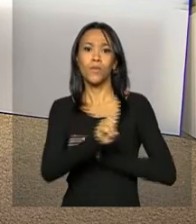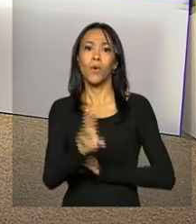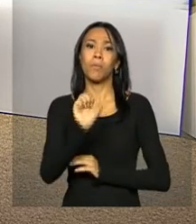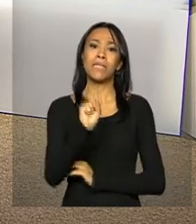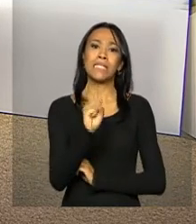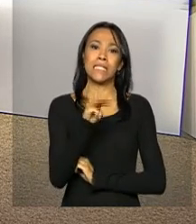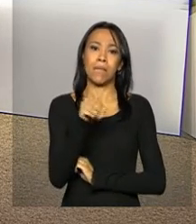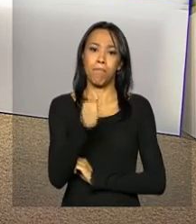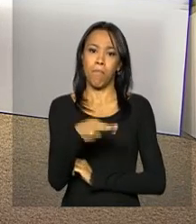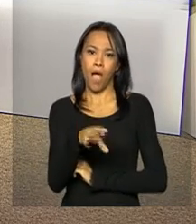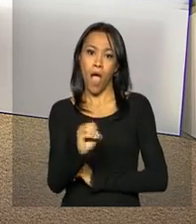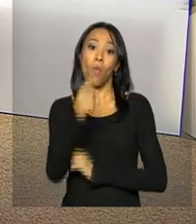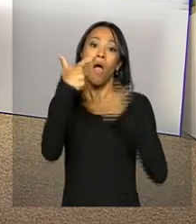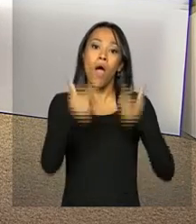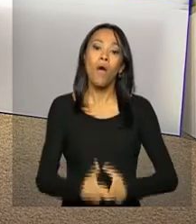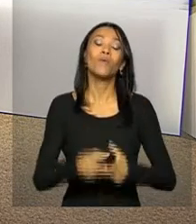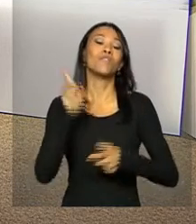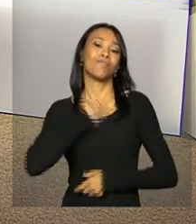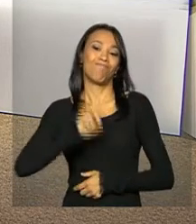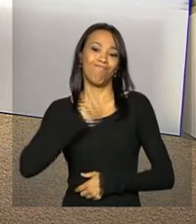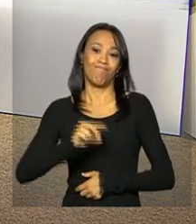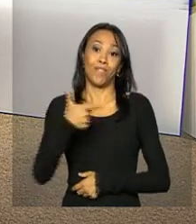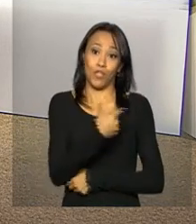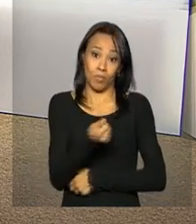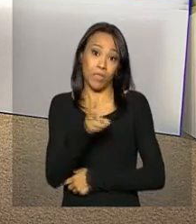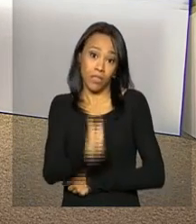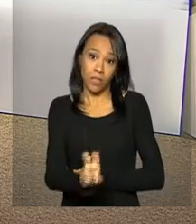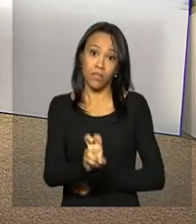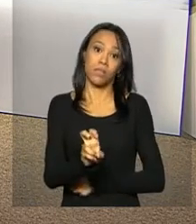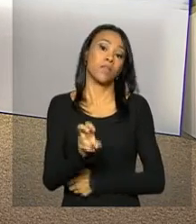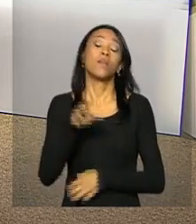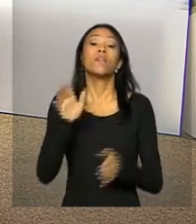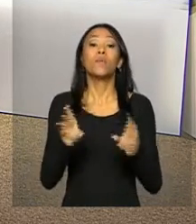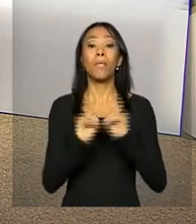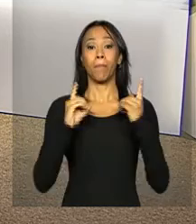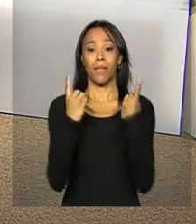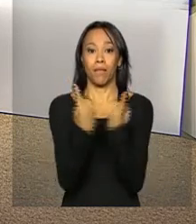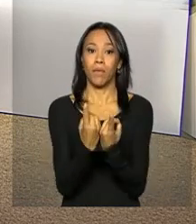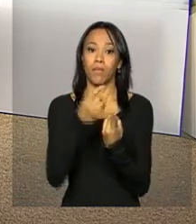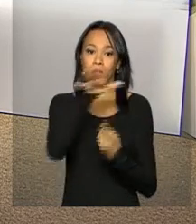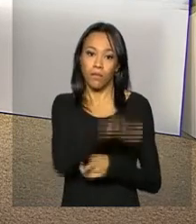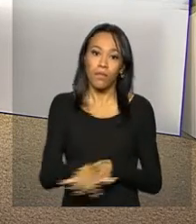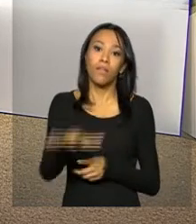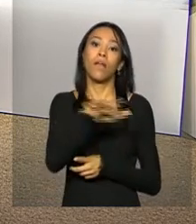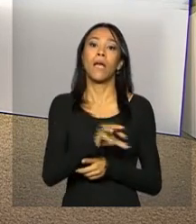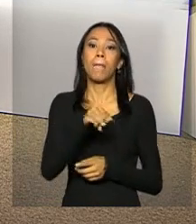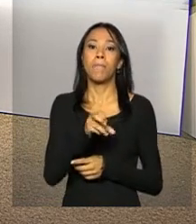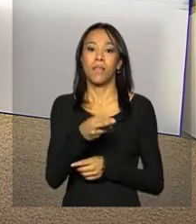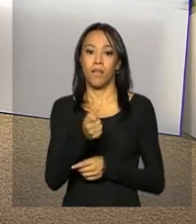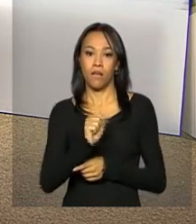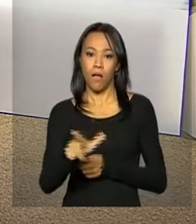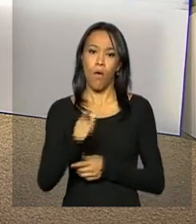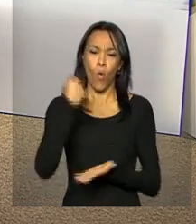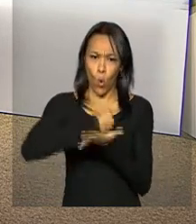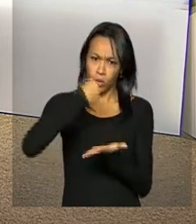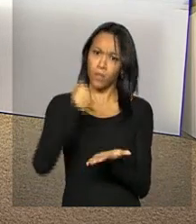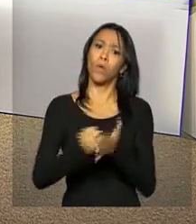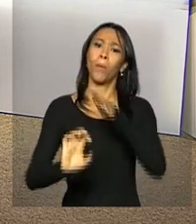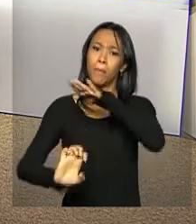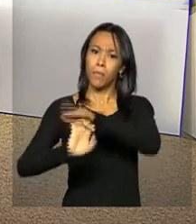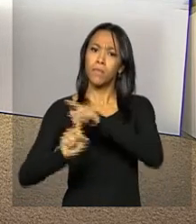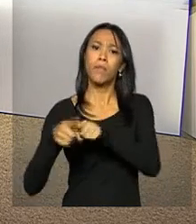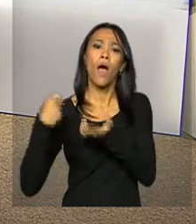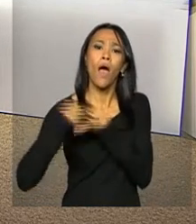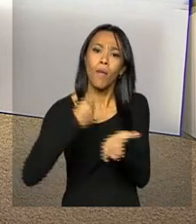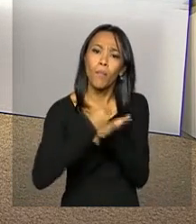em Mariana, Minas Gerais, em 2015. O Departamento Nacional de Produção Mineral contratou uma empresa para dar suporte